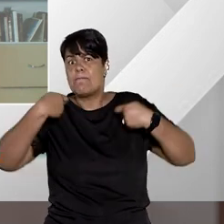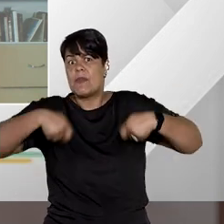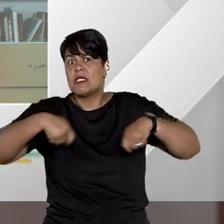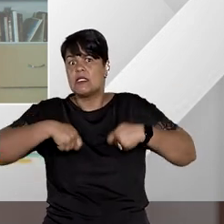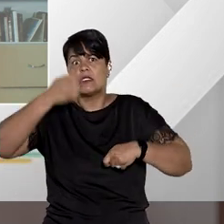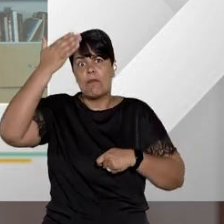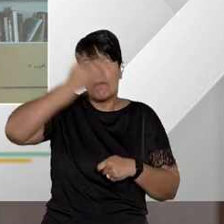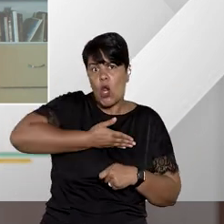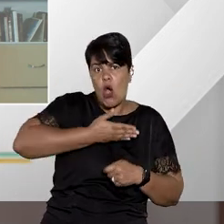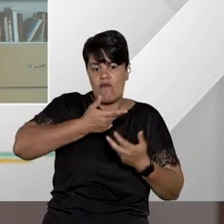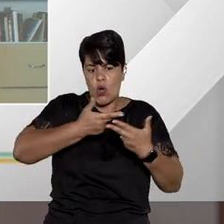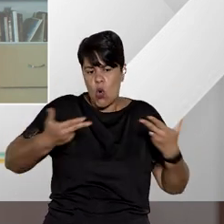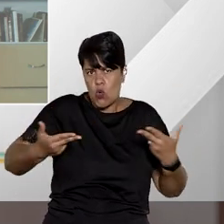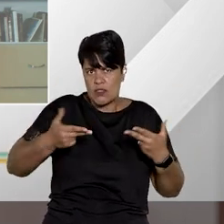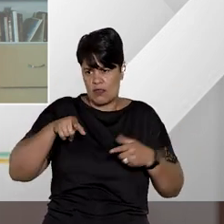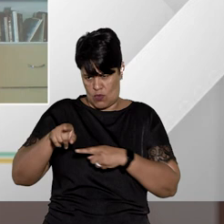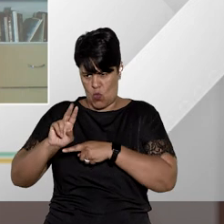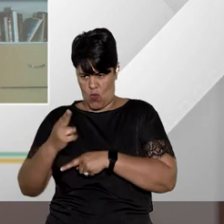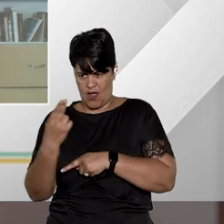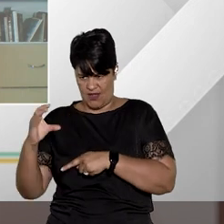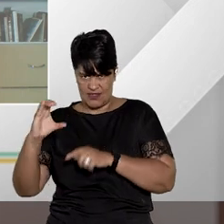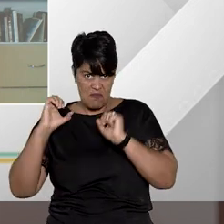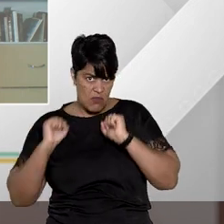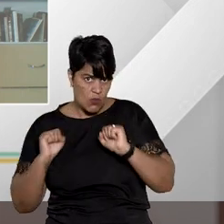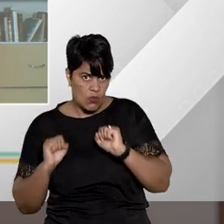probatória? O HC ainda é oponível?